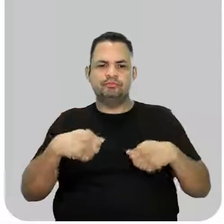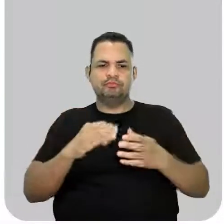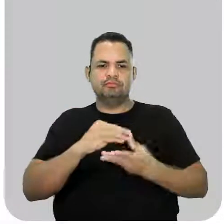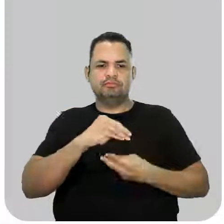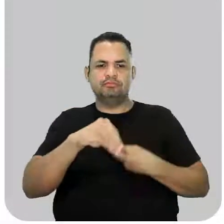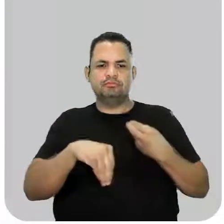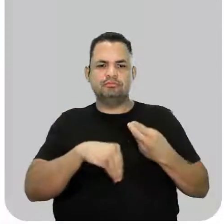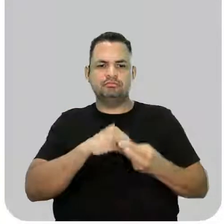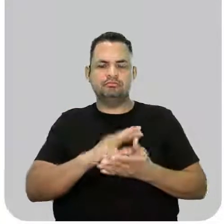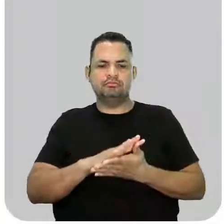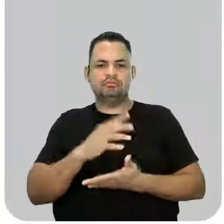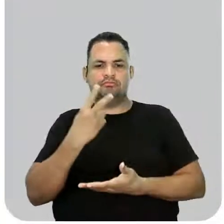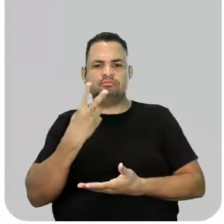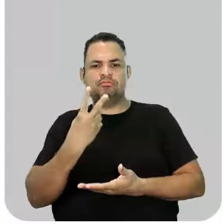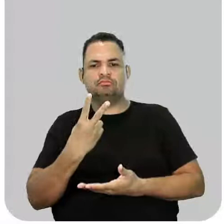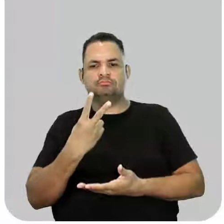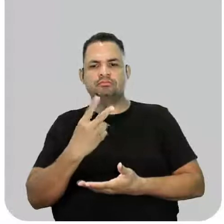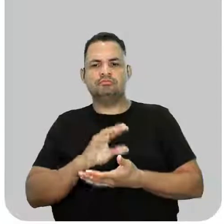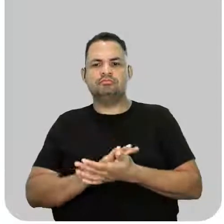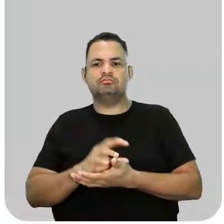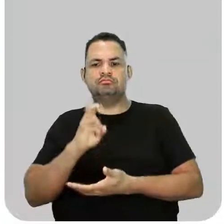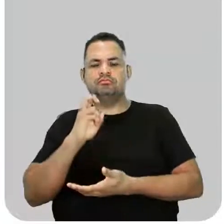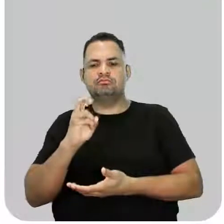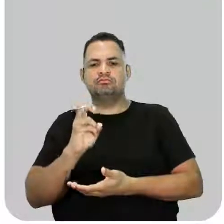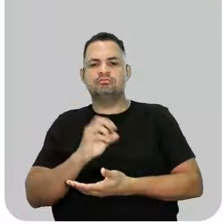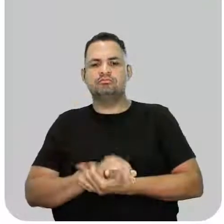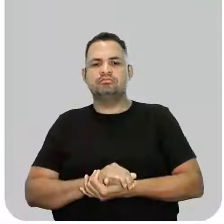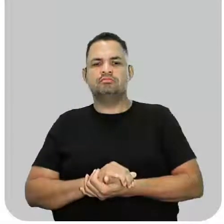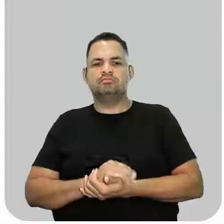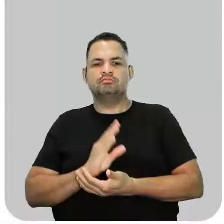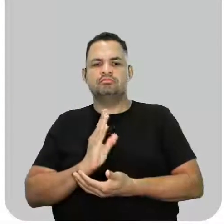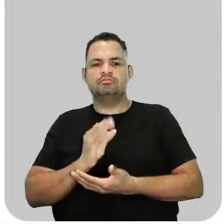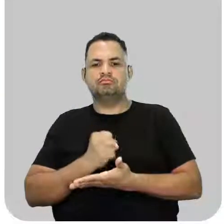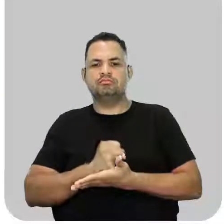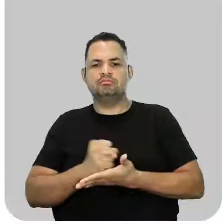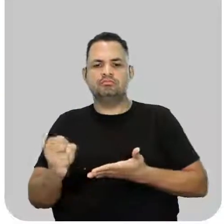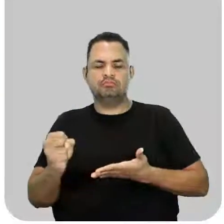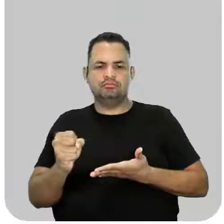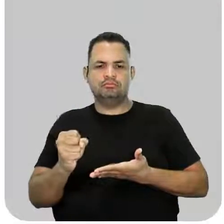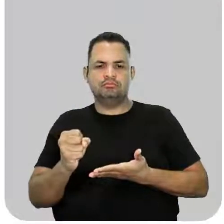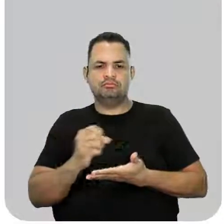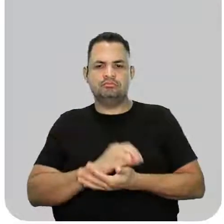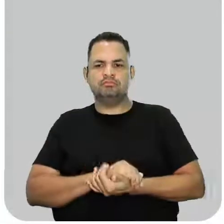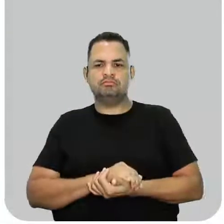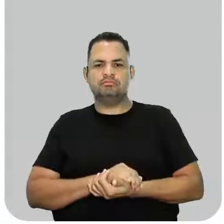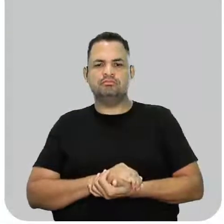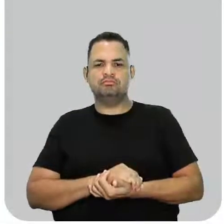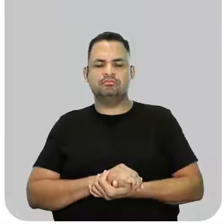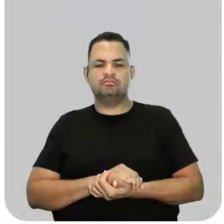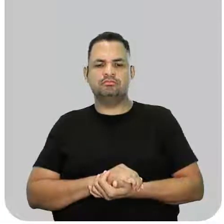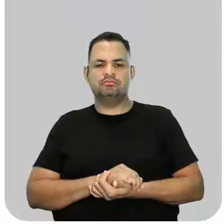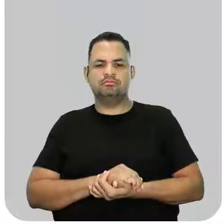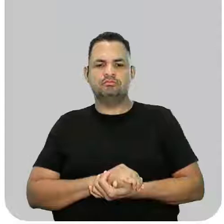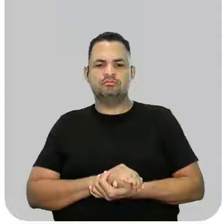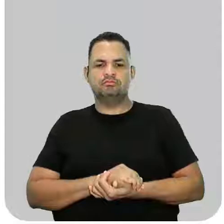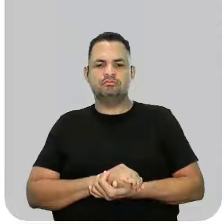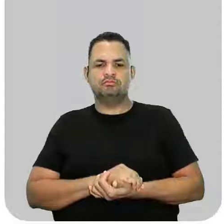composto 2 e o composto 5. Já está fora. O que a gente vai fazer agora?